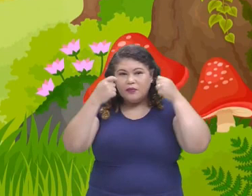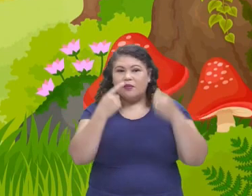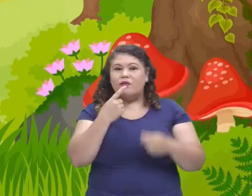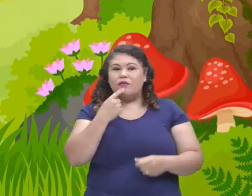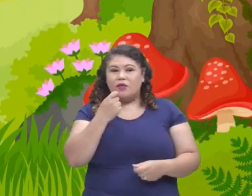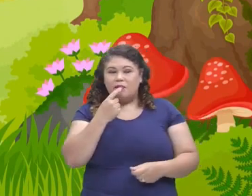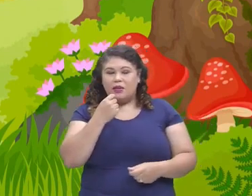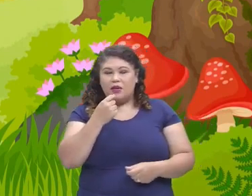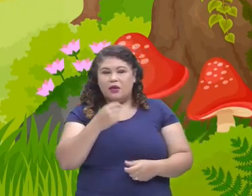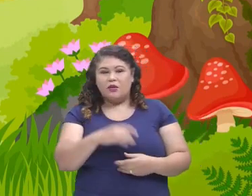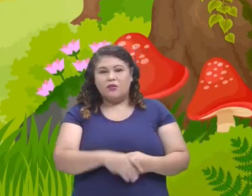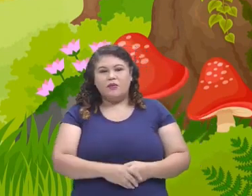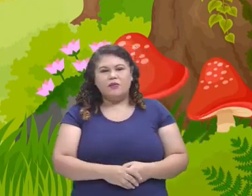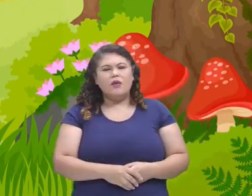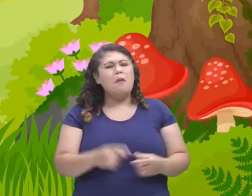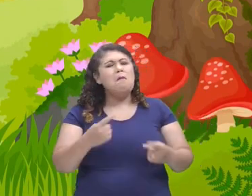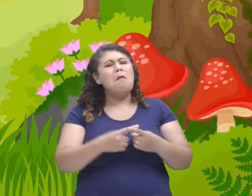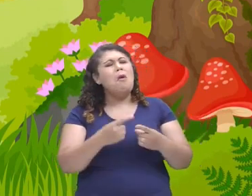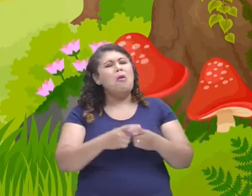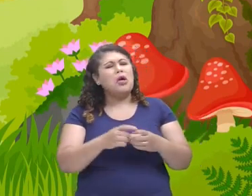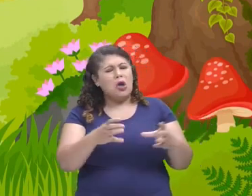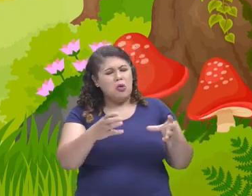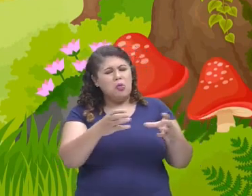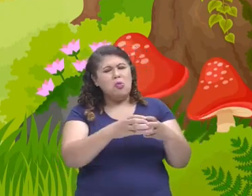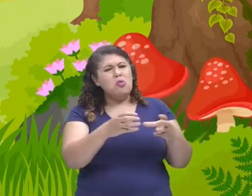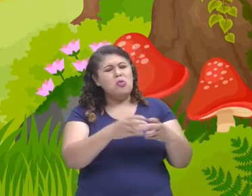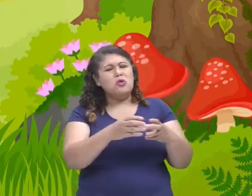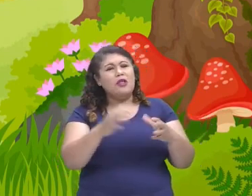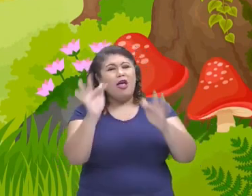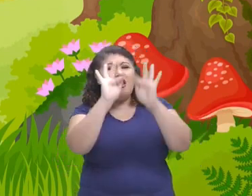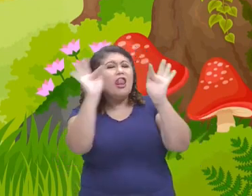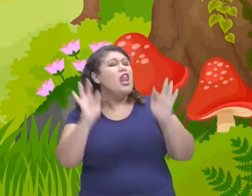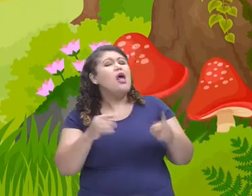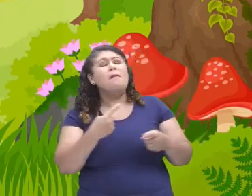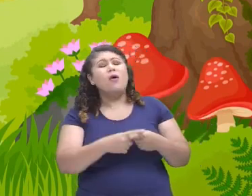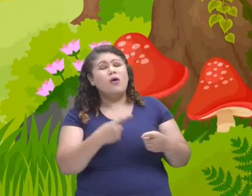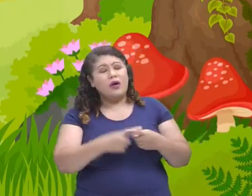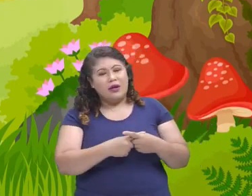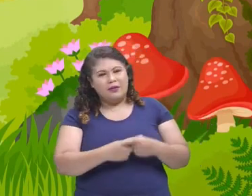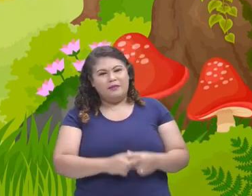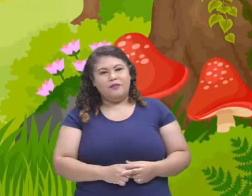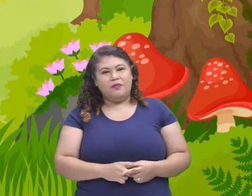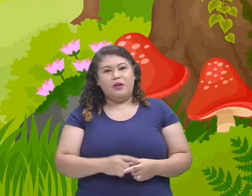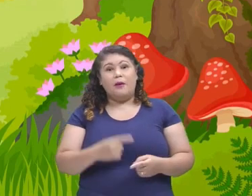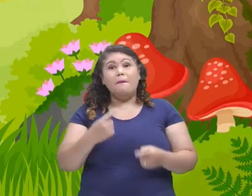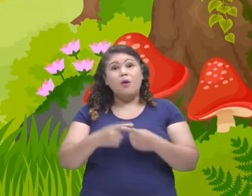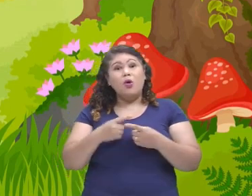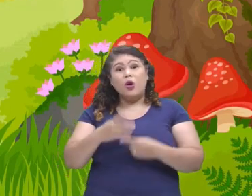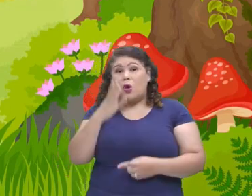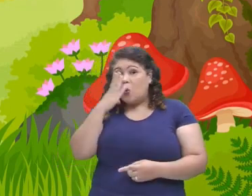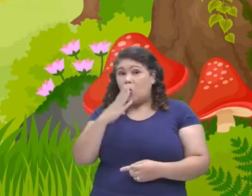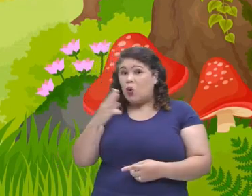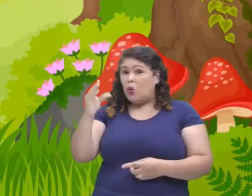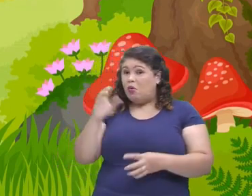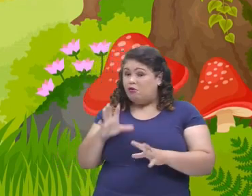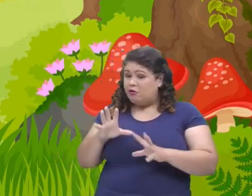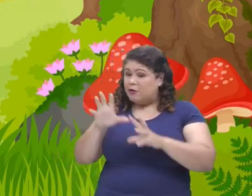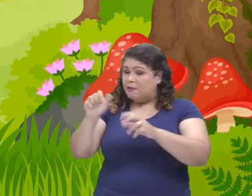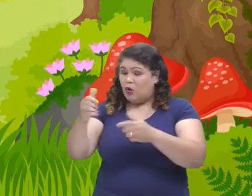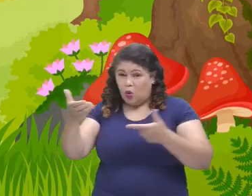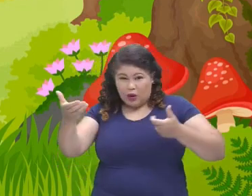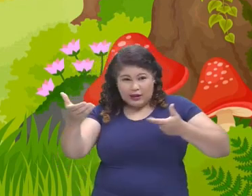Vermelho. Por que que eles estão tão contentes? Porque o lobo mau, ele foi caçado pelo